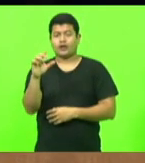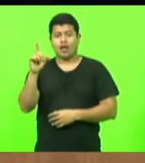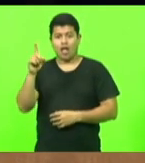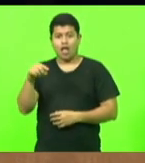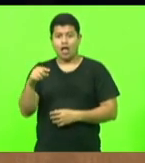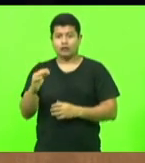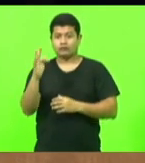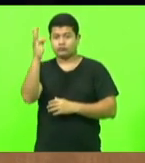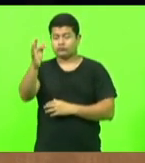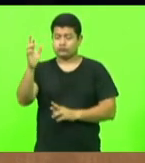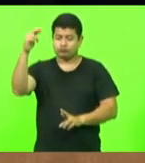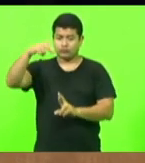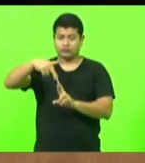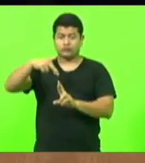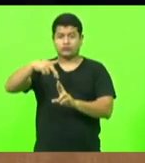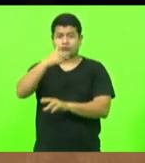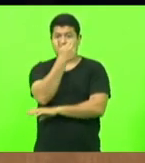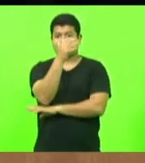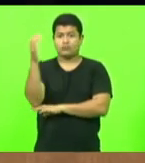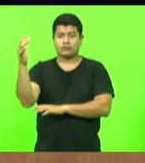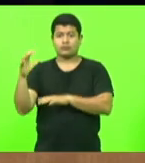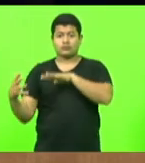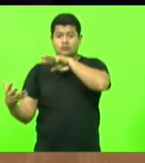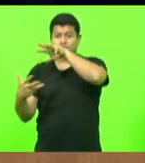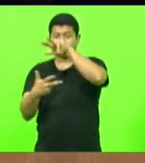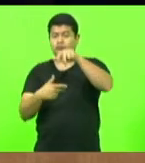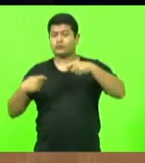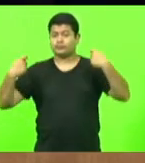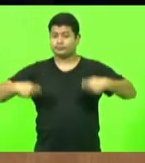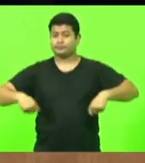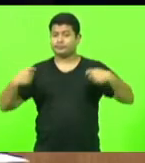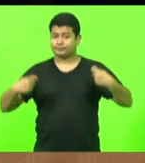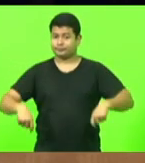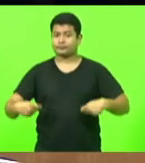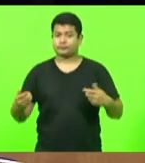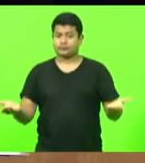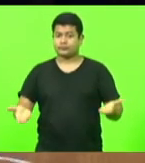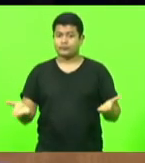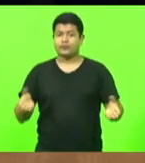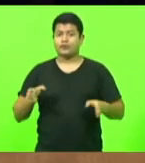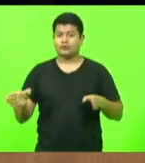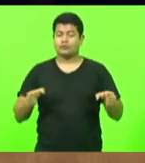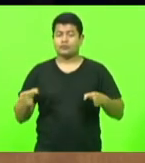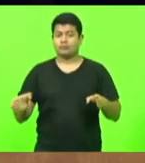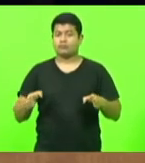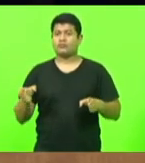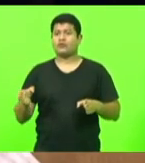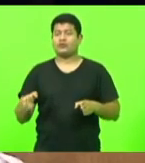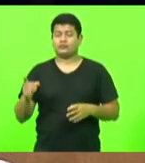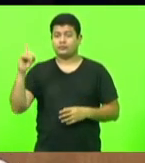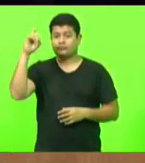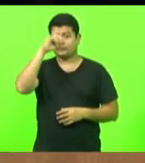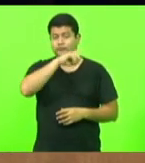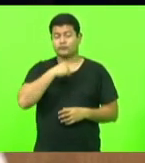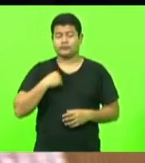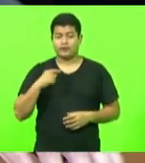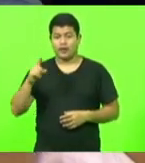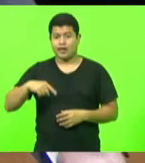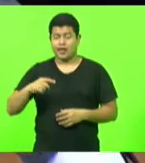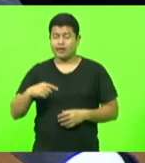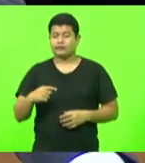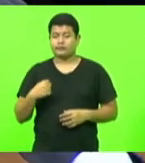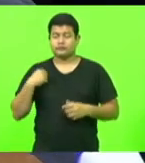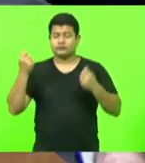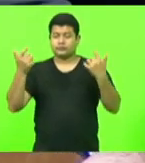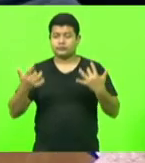ambiental que o mundo precisa neste momento de crise. era isso, senhor